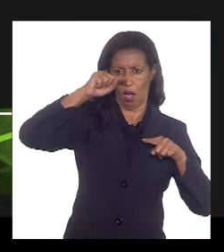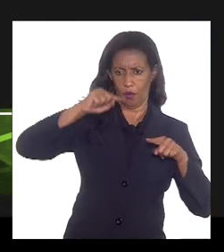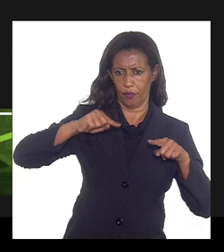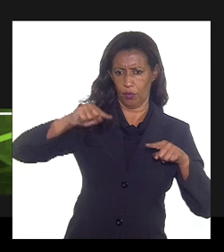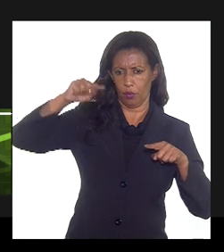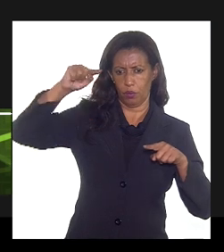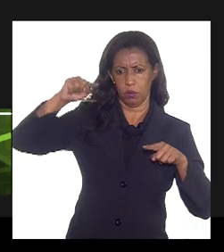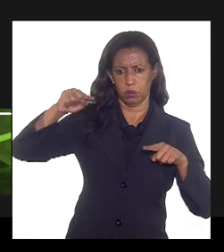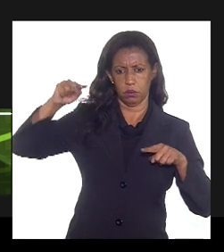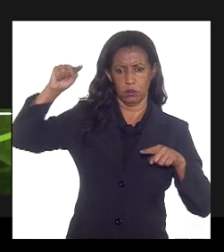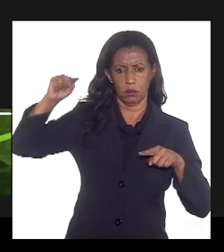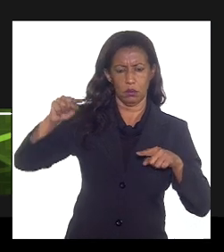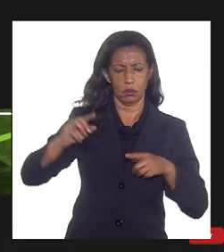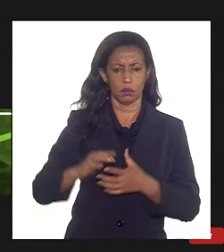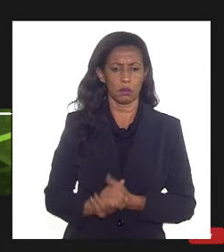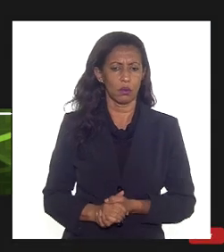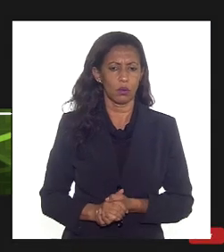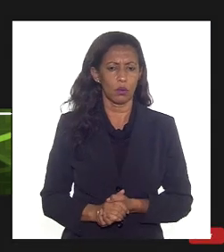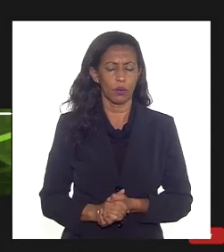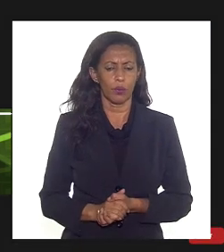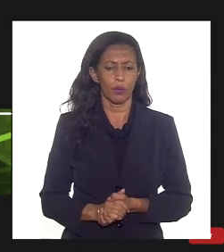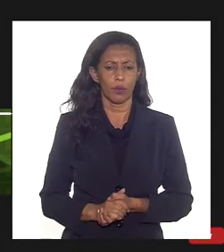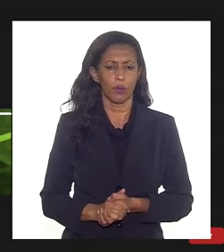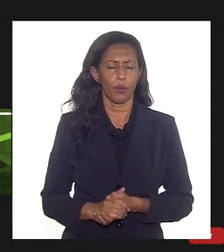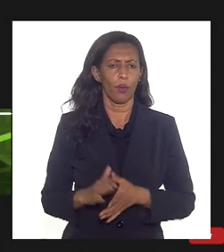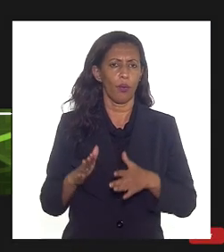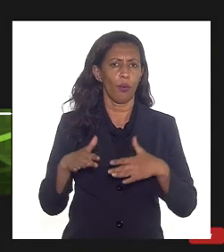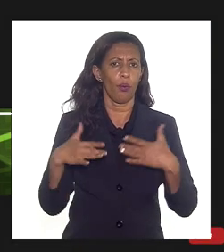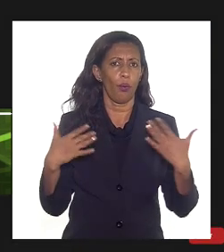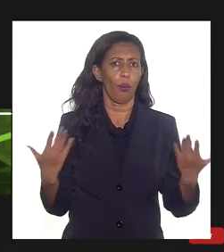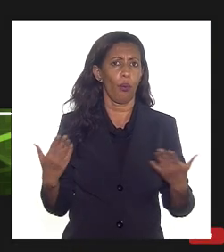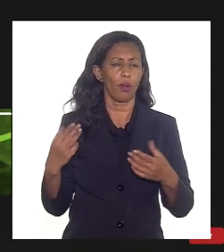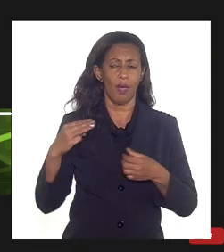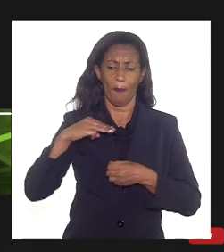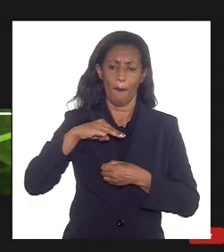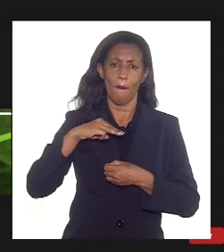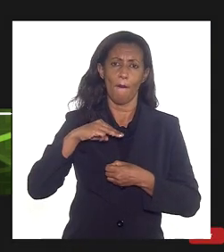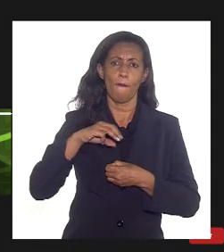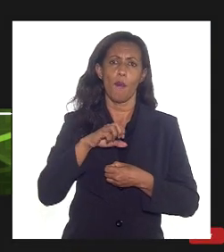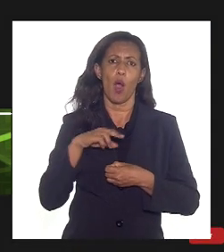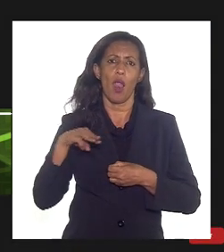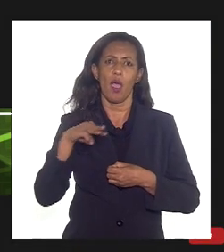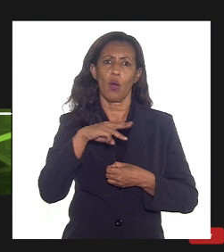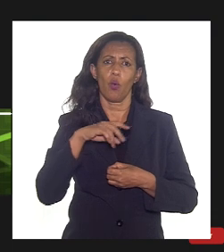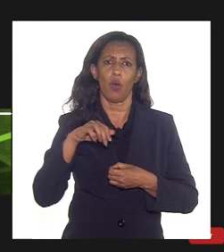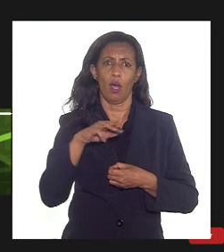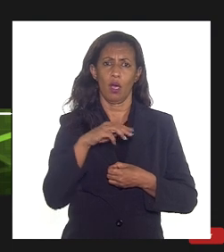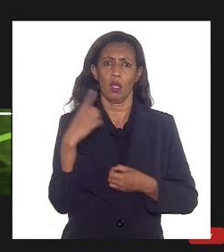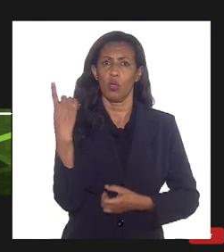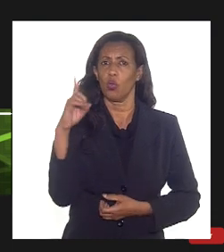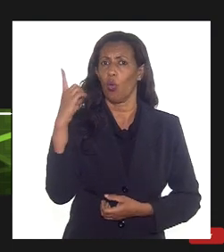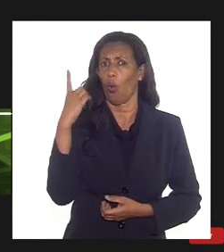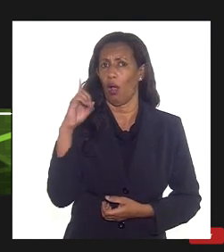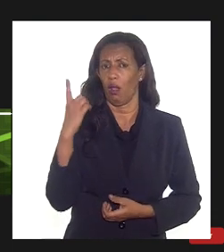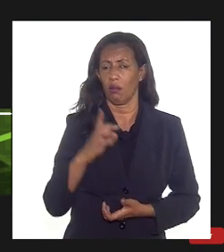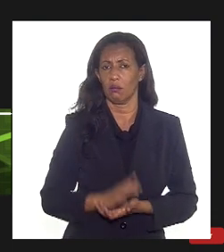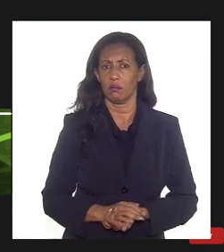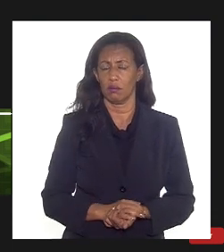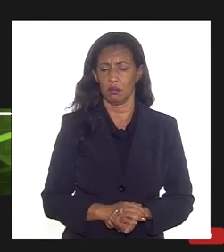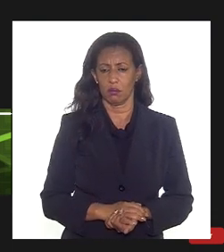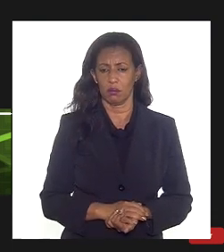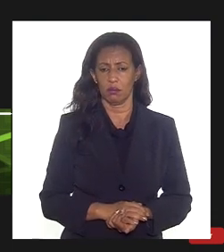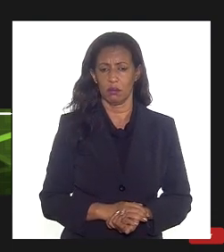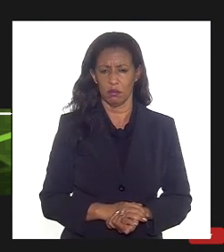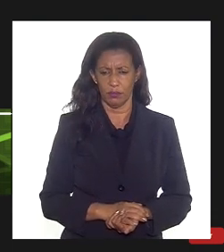quanto estaria o preço da molécula em dólar lá nos Estados Unidos faz